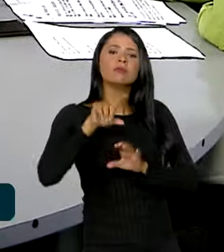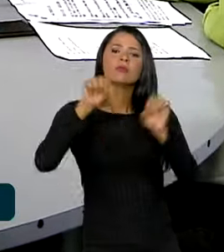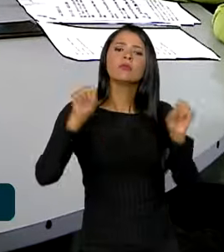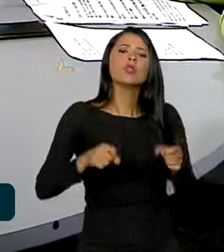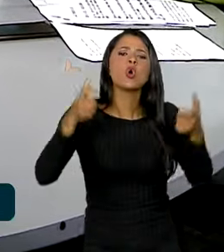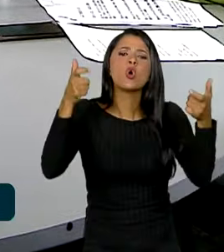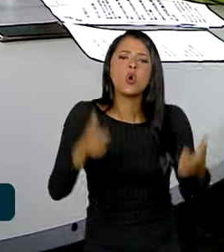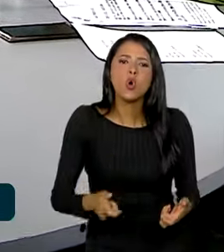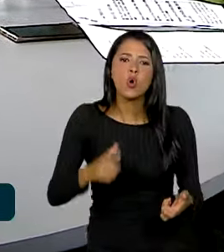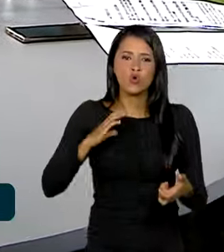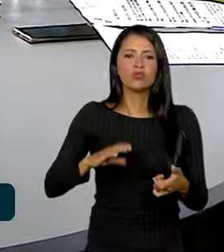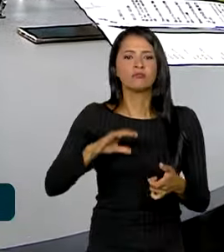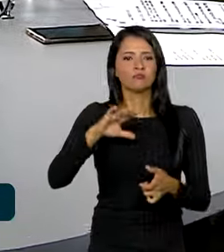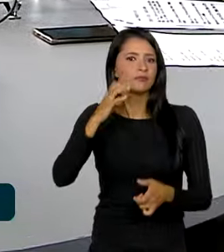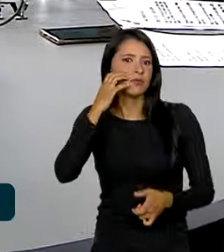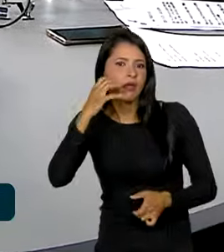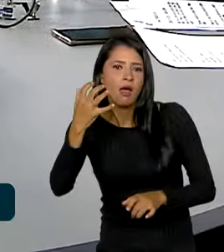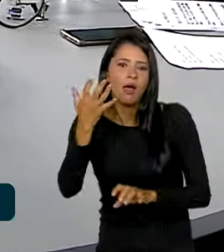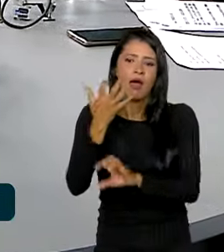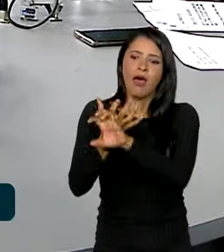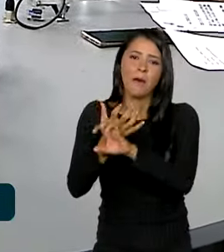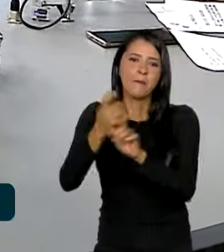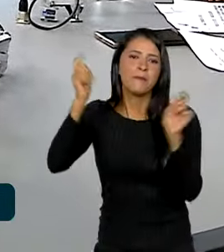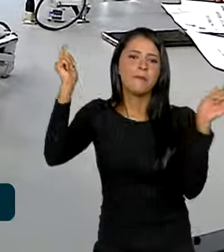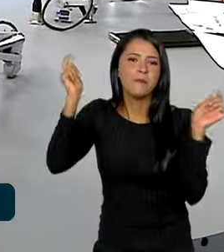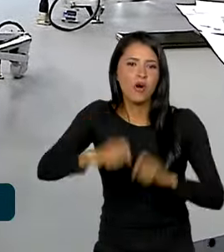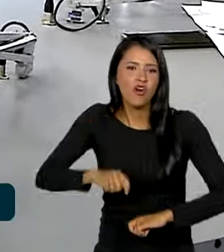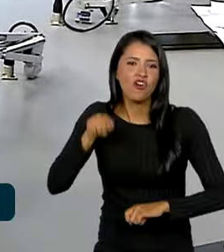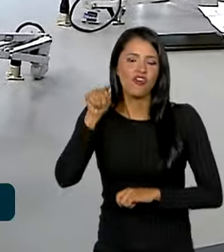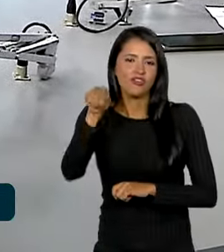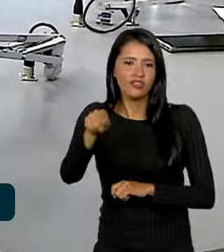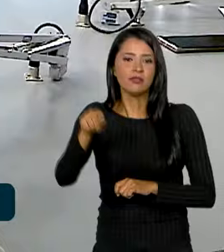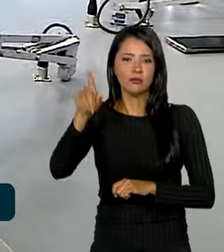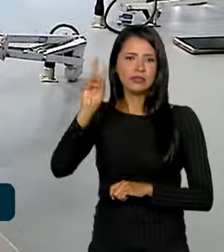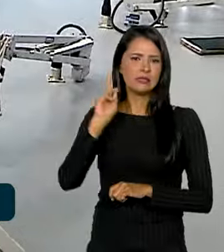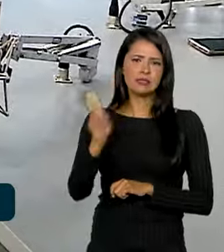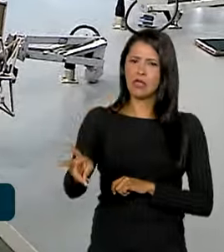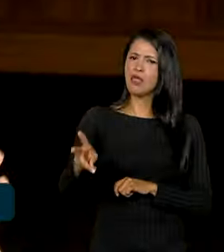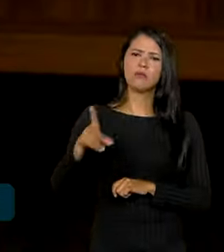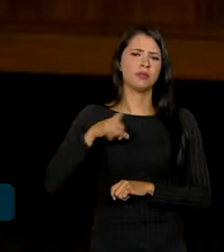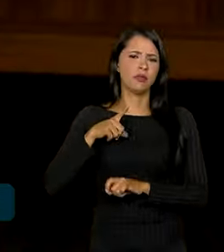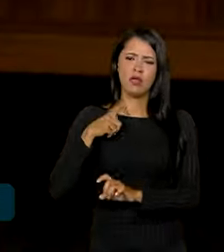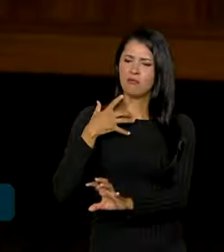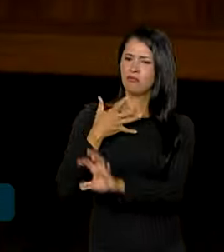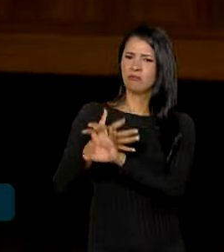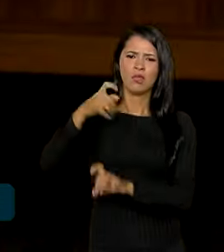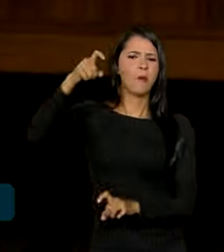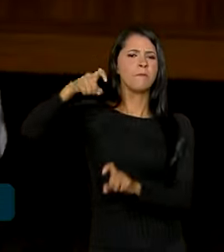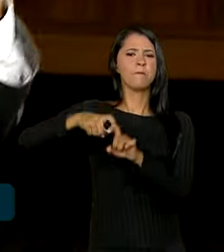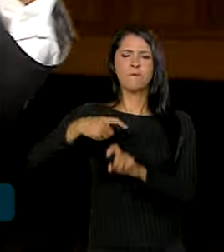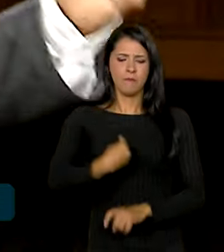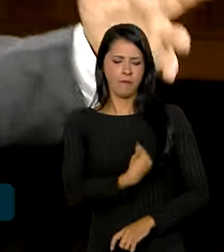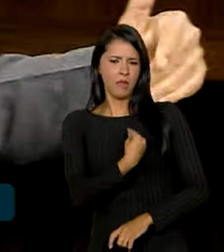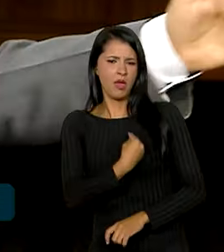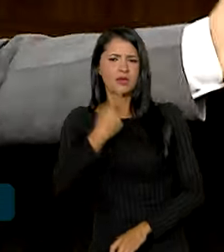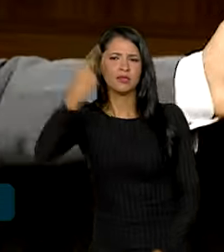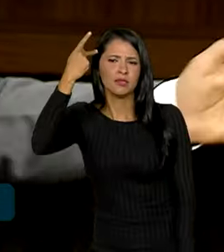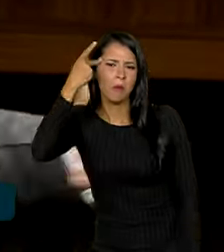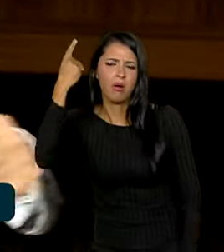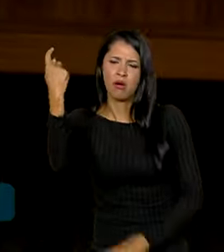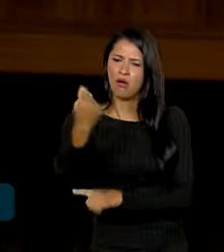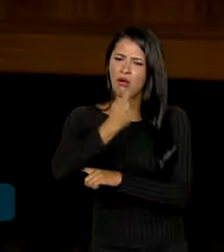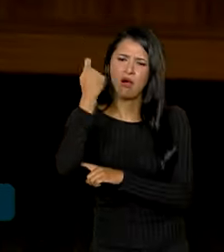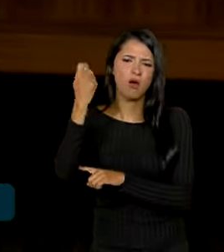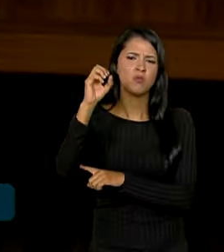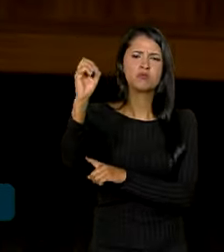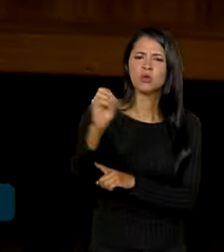cidadão, até pelo celular, e que você pode, com o médico, na central sempre tem que ter um médico, sempre é feito por um médico, em que fica em São Paulo, no Rio Grande do Sul, em